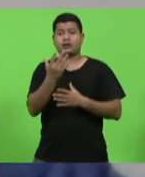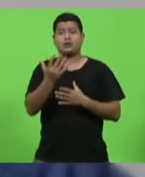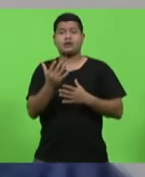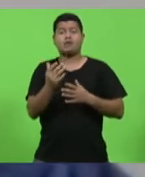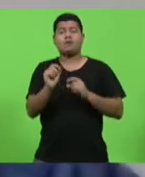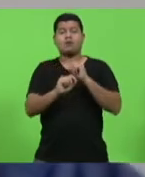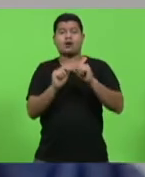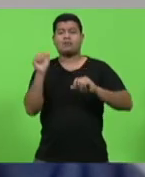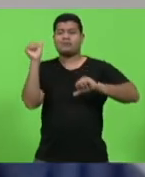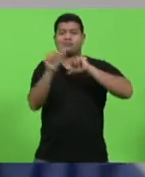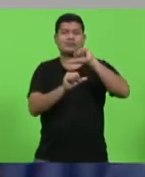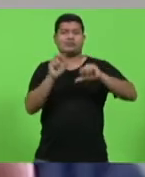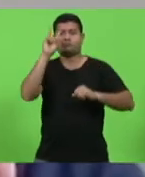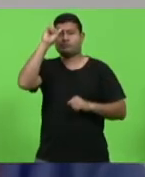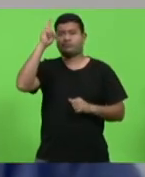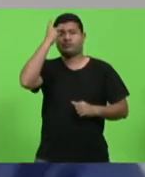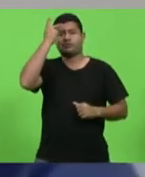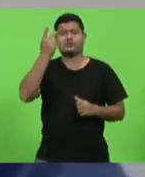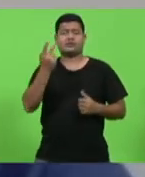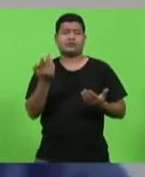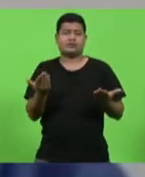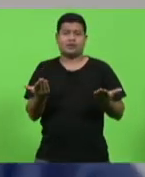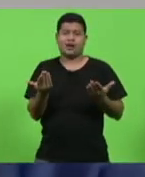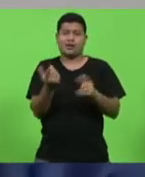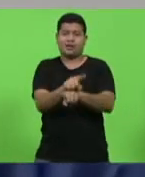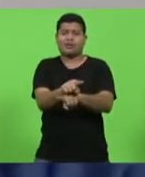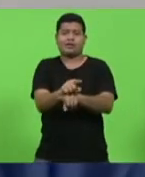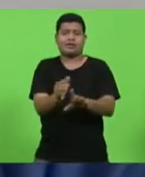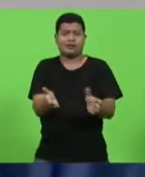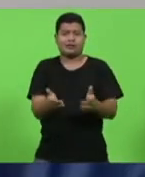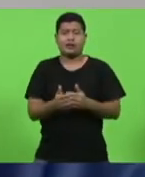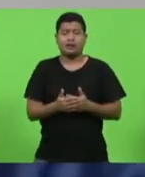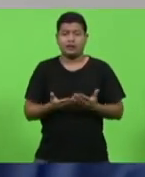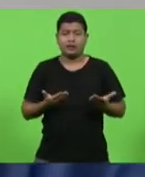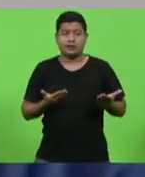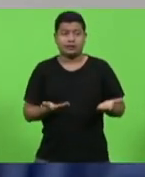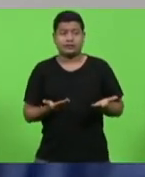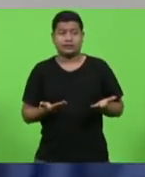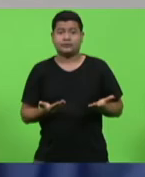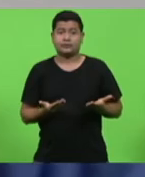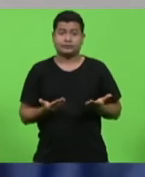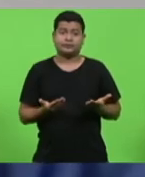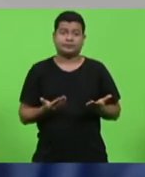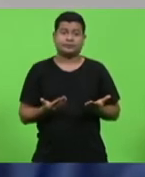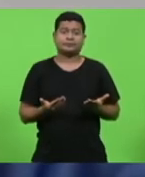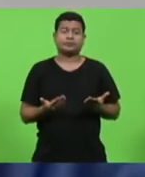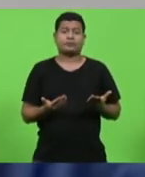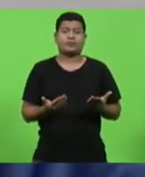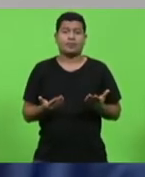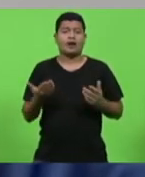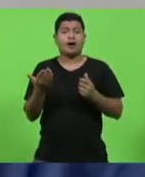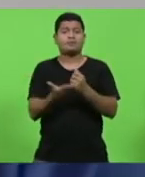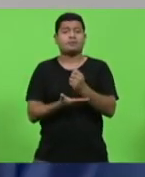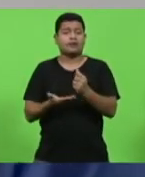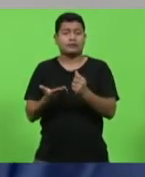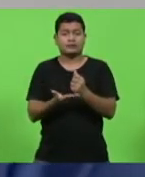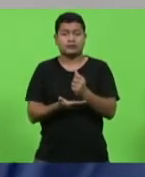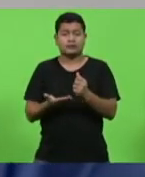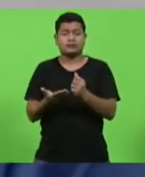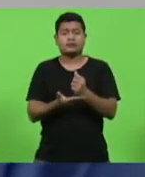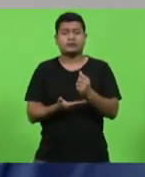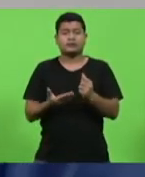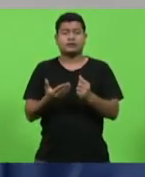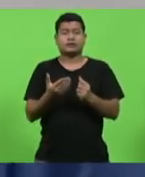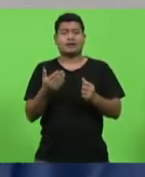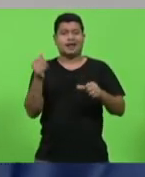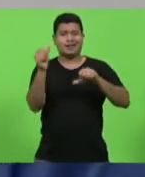reforma. E, nesse sentido, a espinha dorsal da reforma,